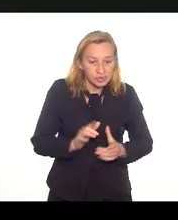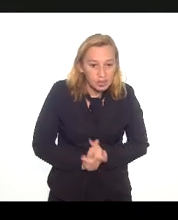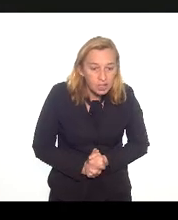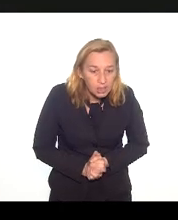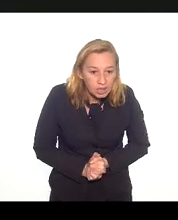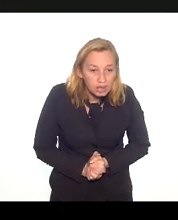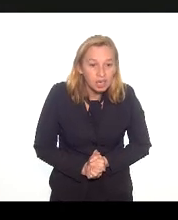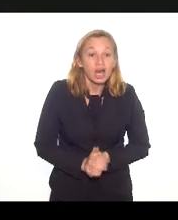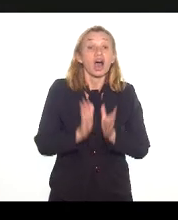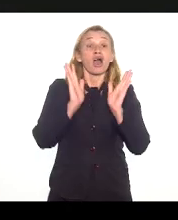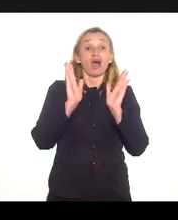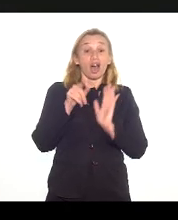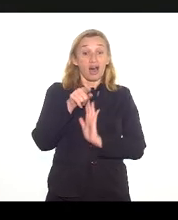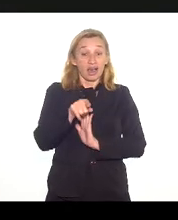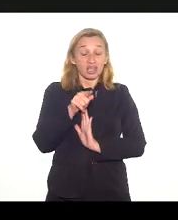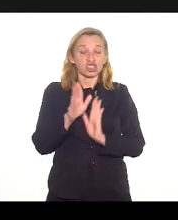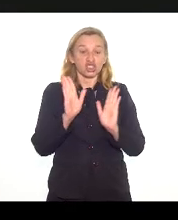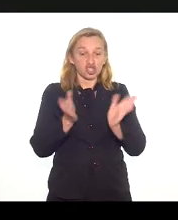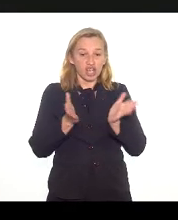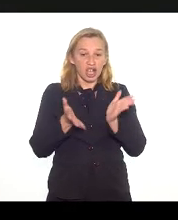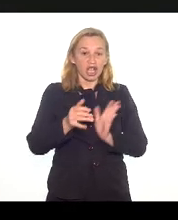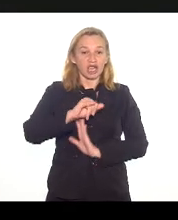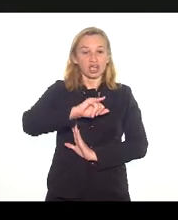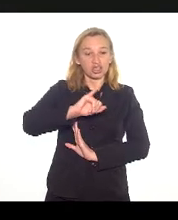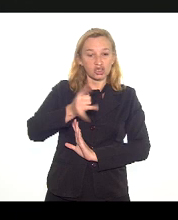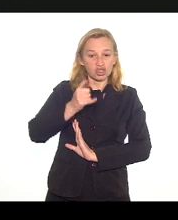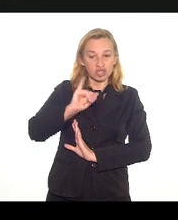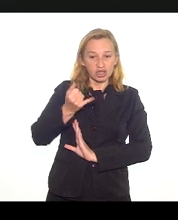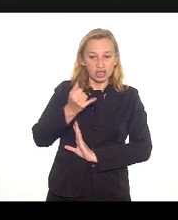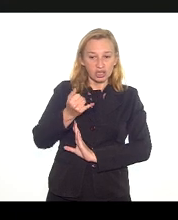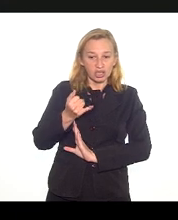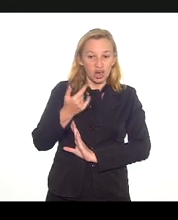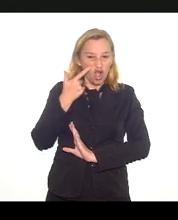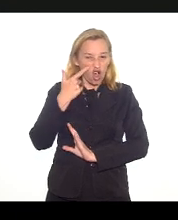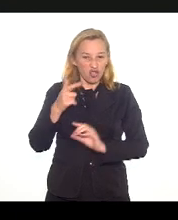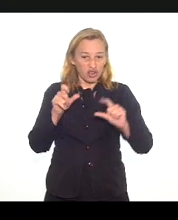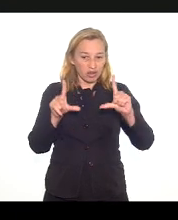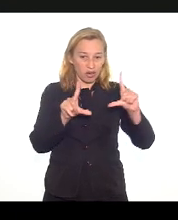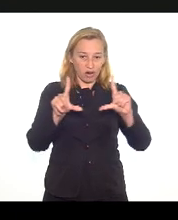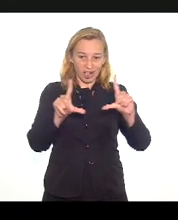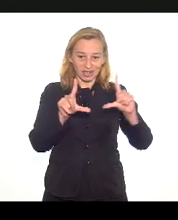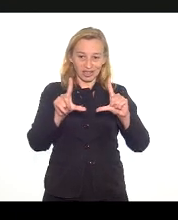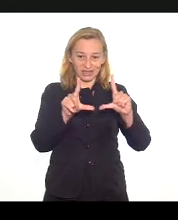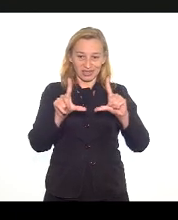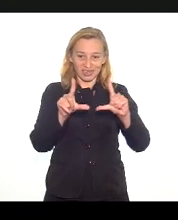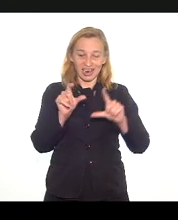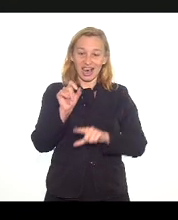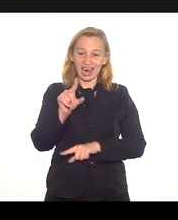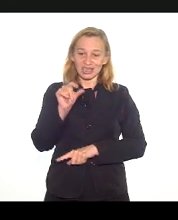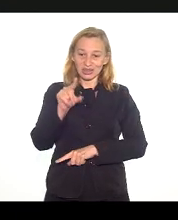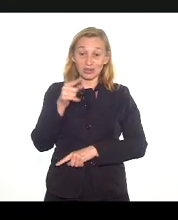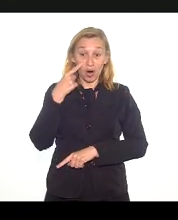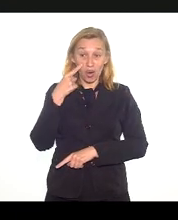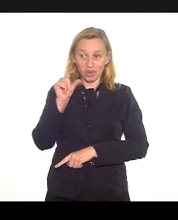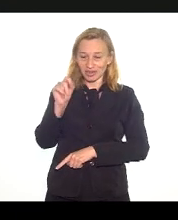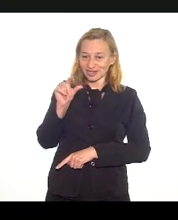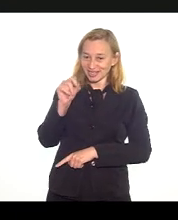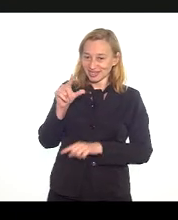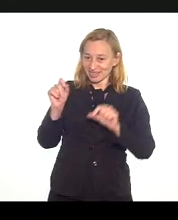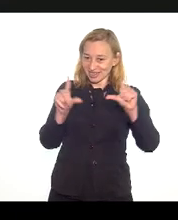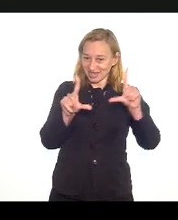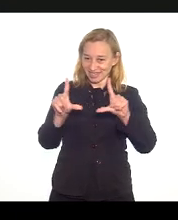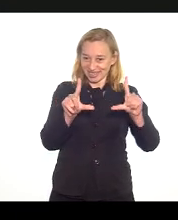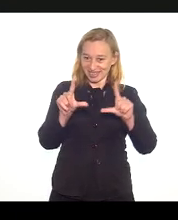Bom, aí você já é janeiro-márcio... finge que não está vendo o cartão azul, não, hein, Mauro? Está bom, então... Ainda vou correr aqui.